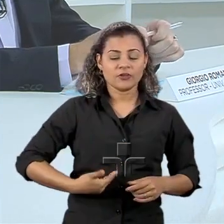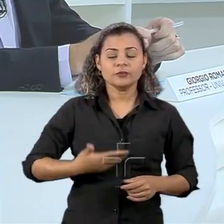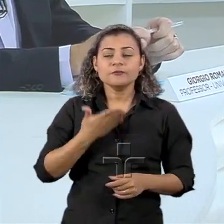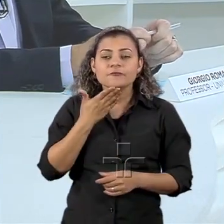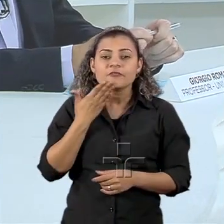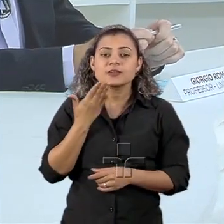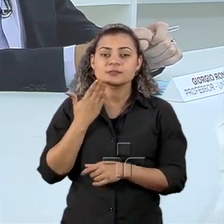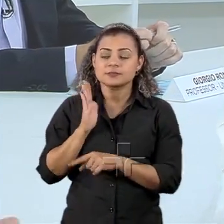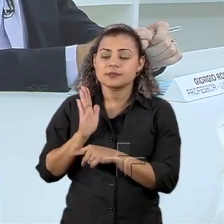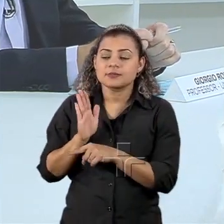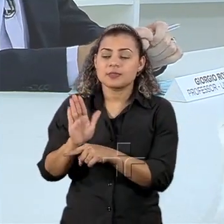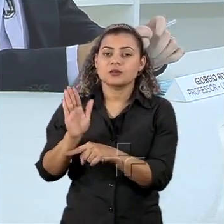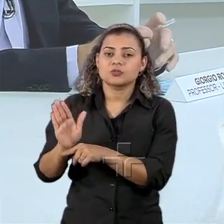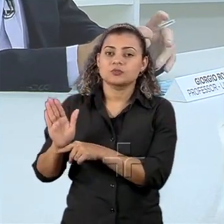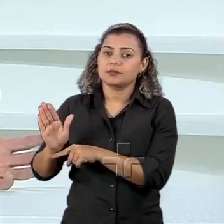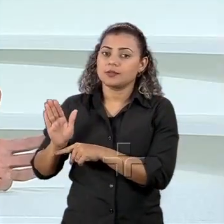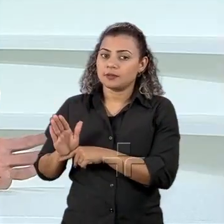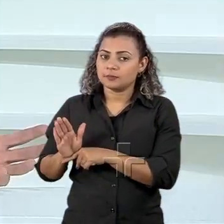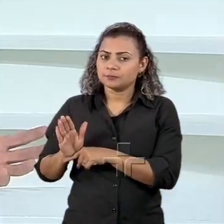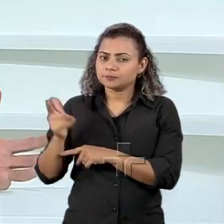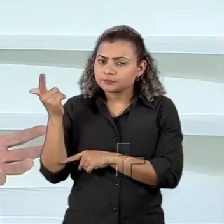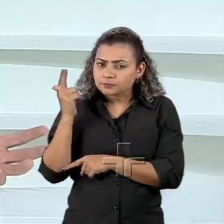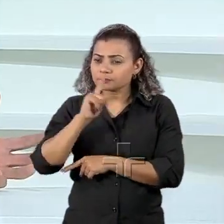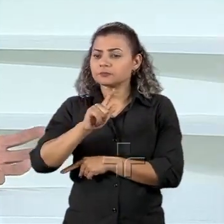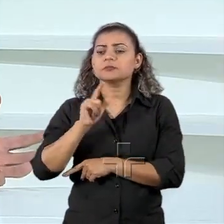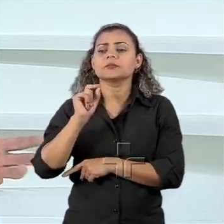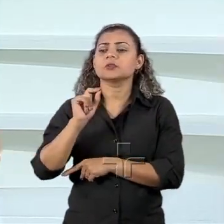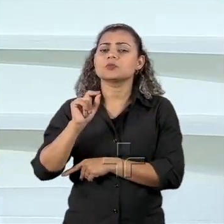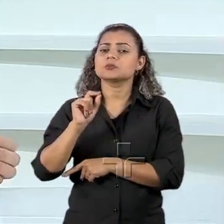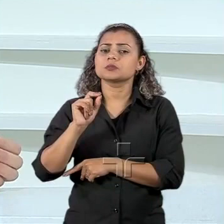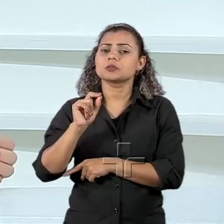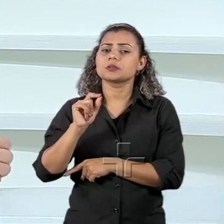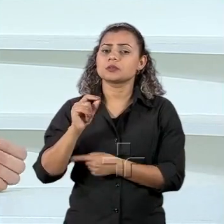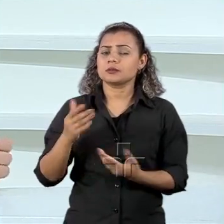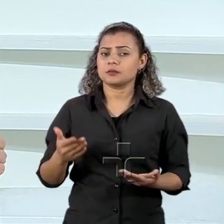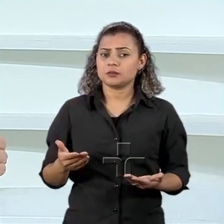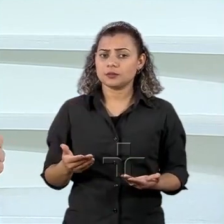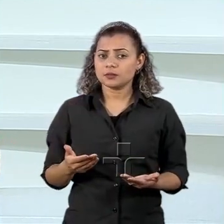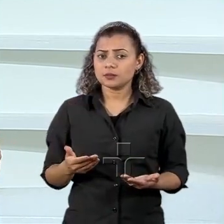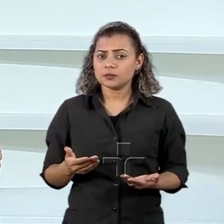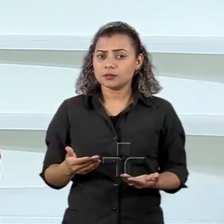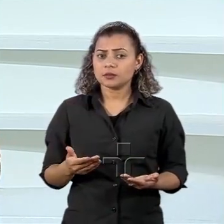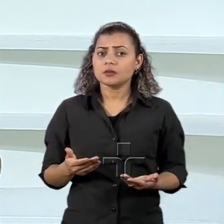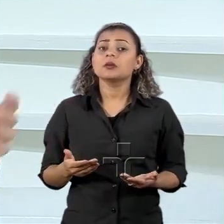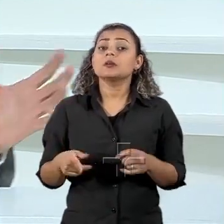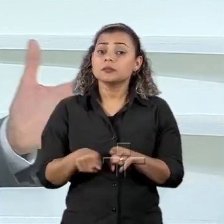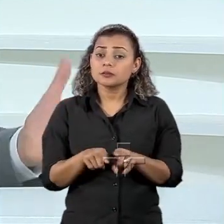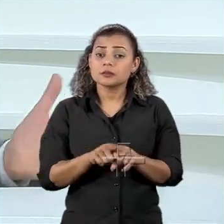mas as tentativas de indução recentes que nós tivemos não foram bem sucedidas.